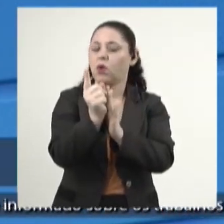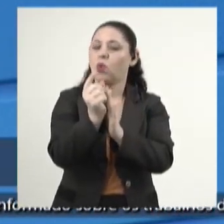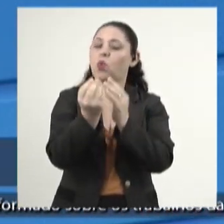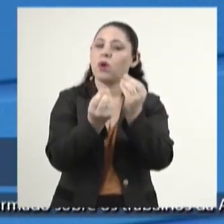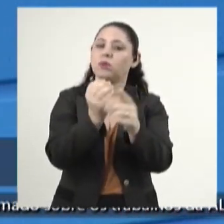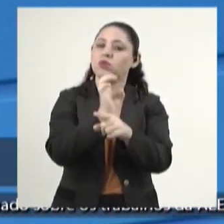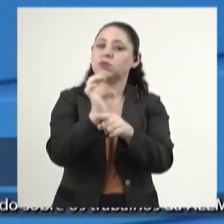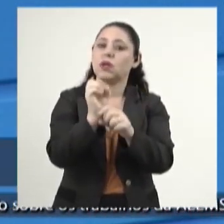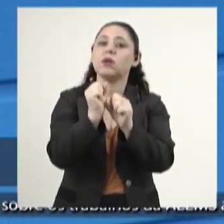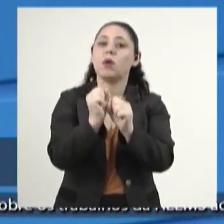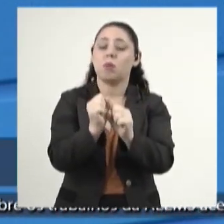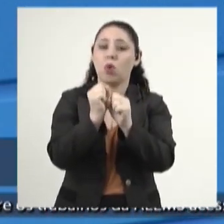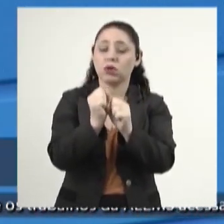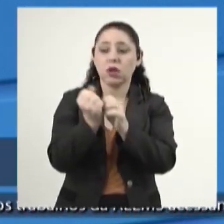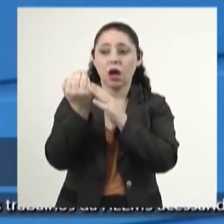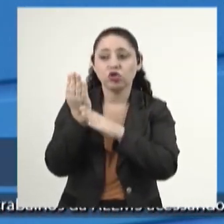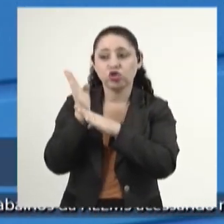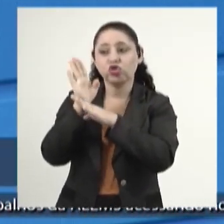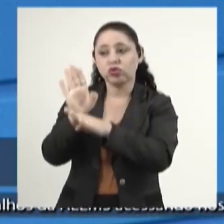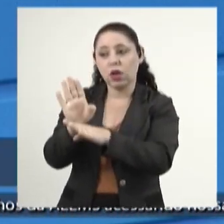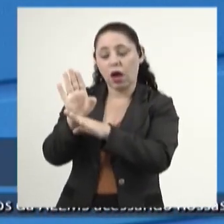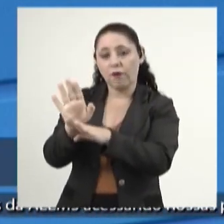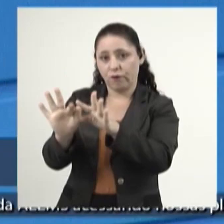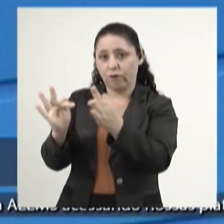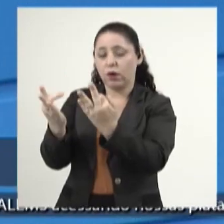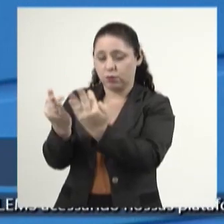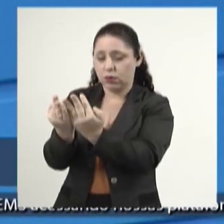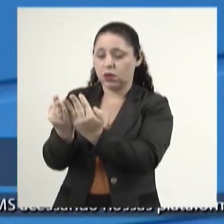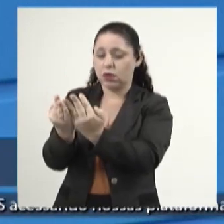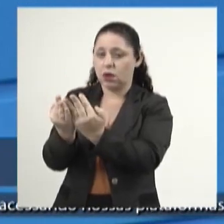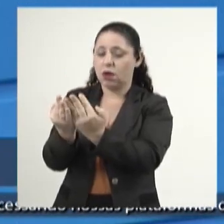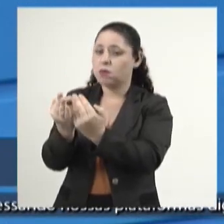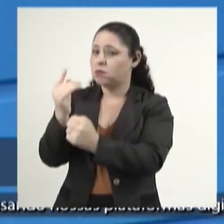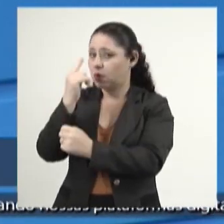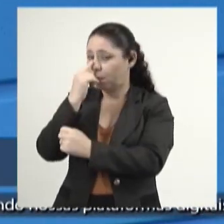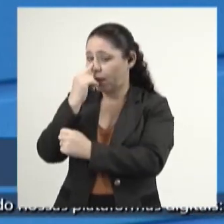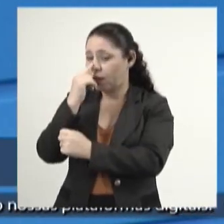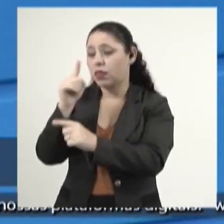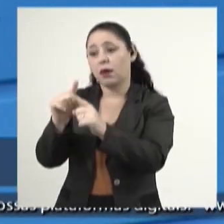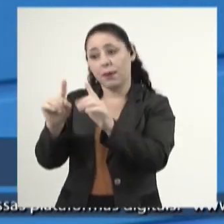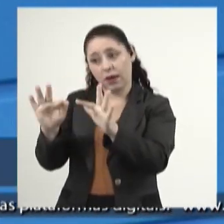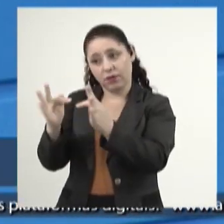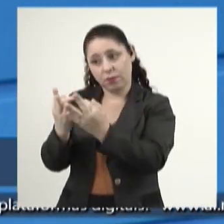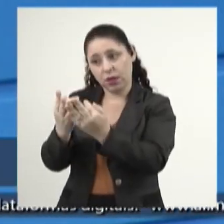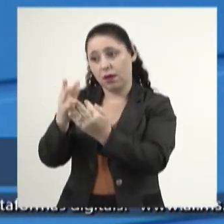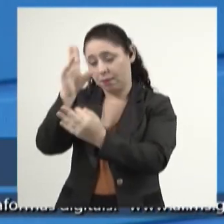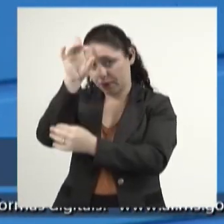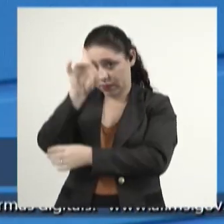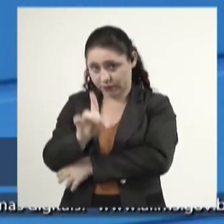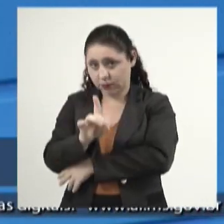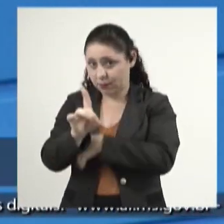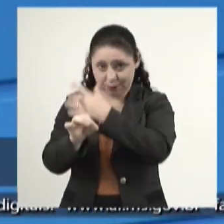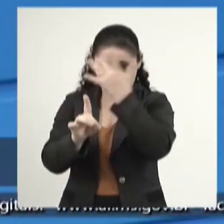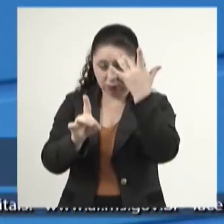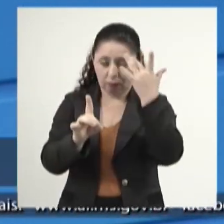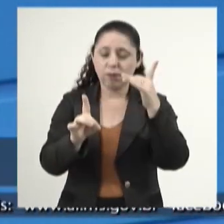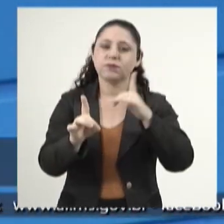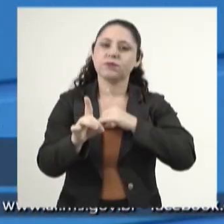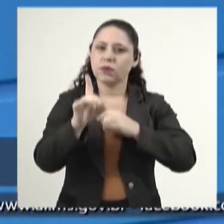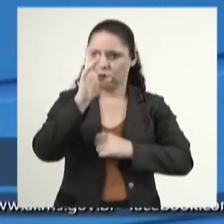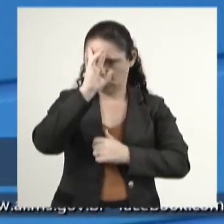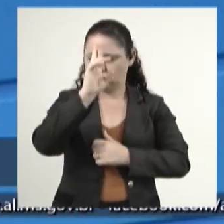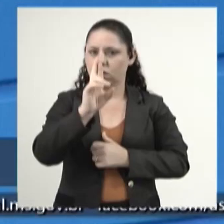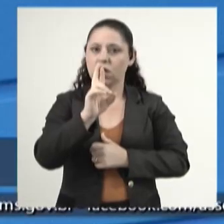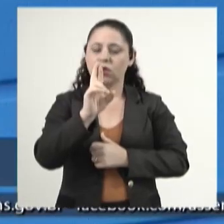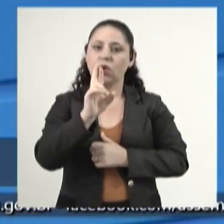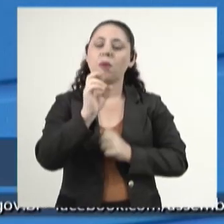o Estado possa abraçar essas mães e, com isso, essas pessoas com deficiência, elas vão